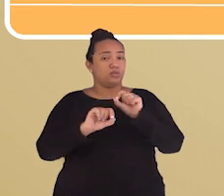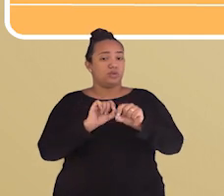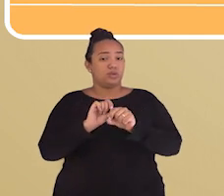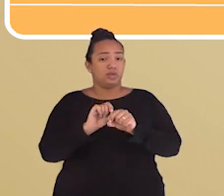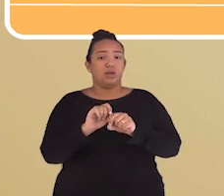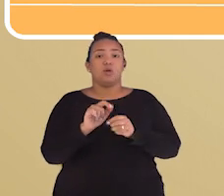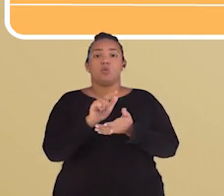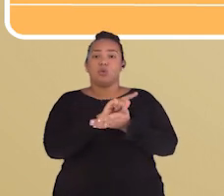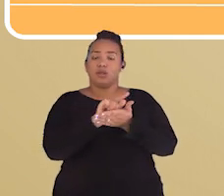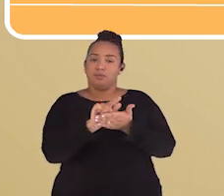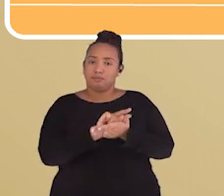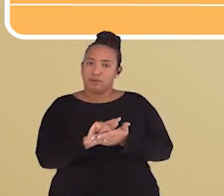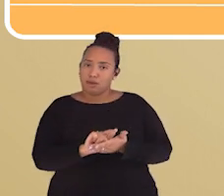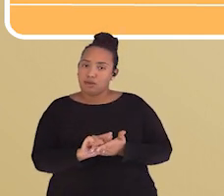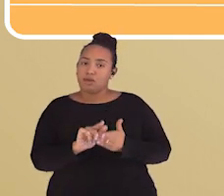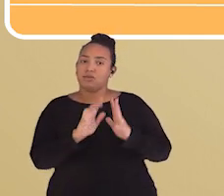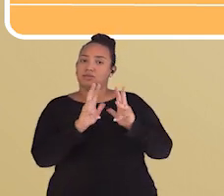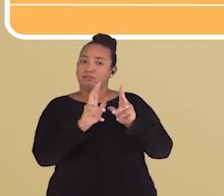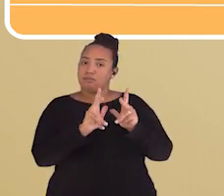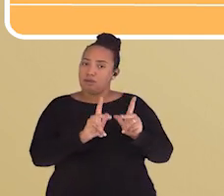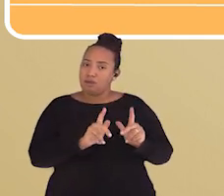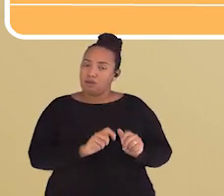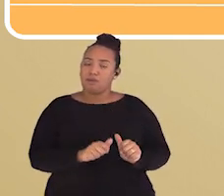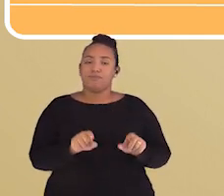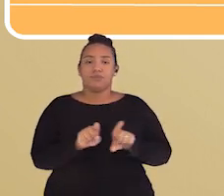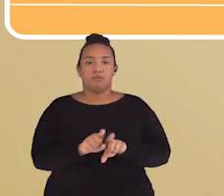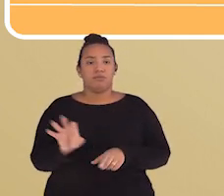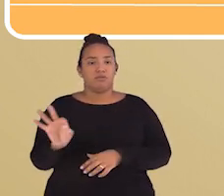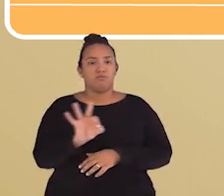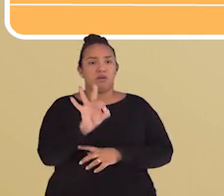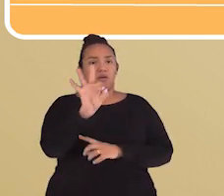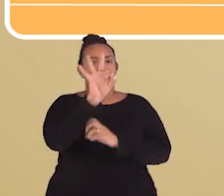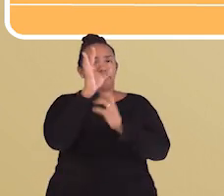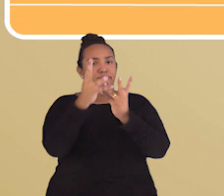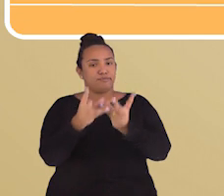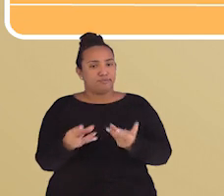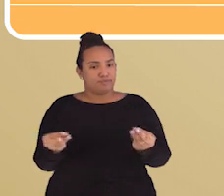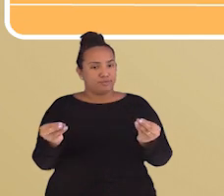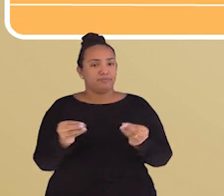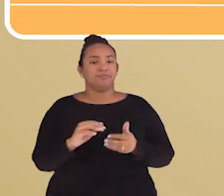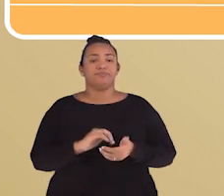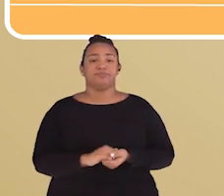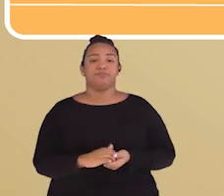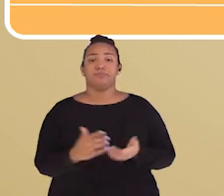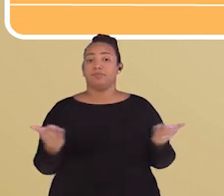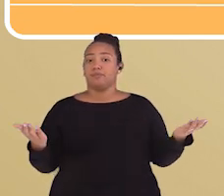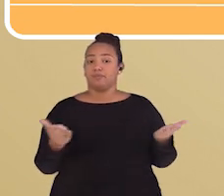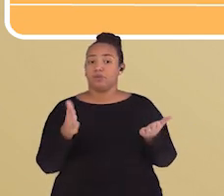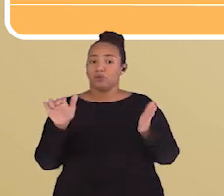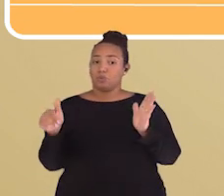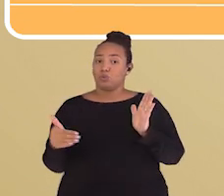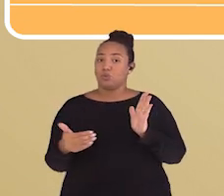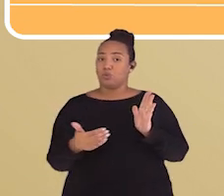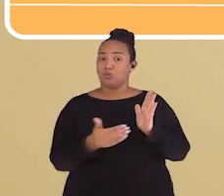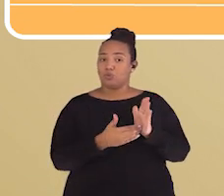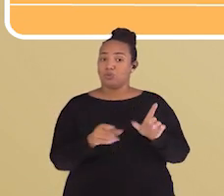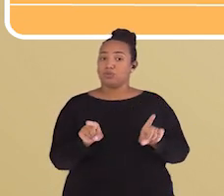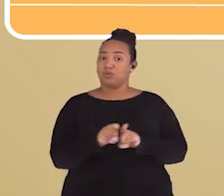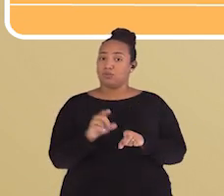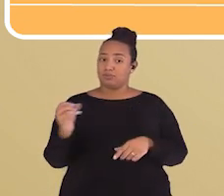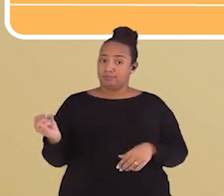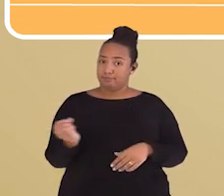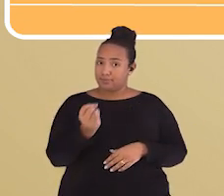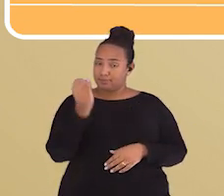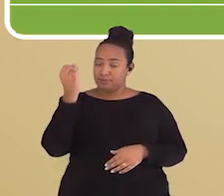saneamento básico e o combate desses insetos transmissores de doenças. E por último, e não menos tão